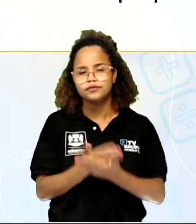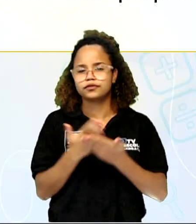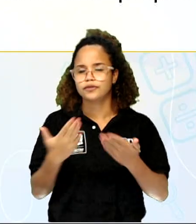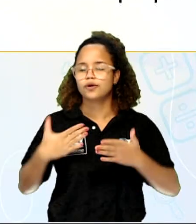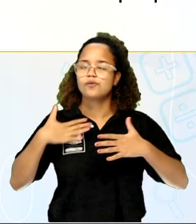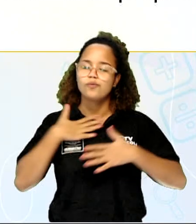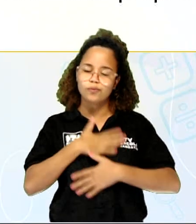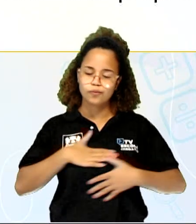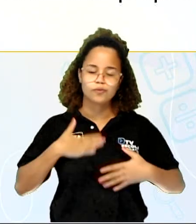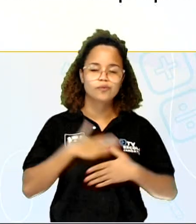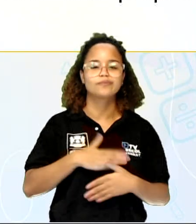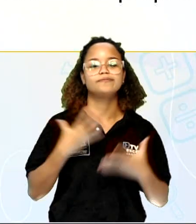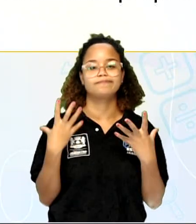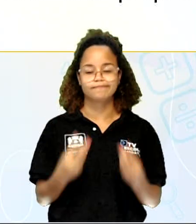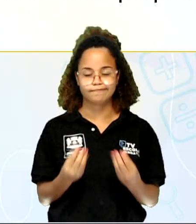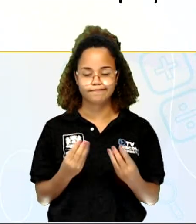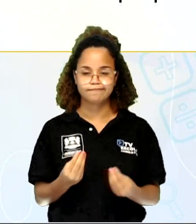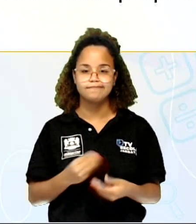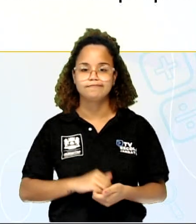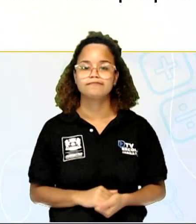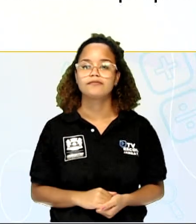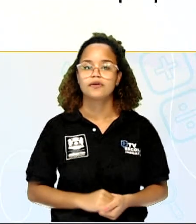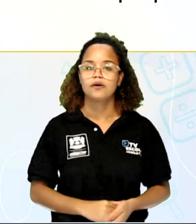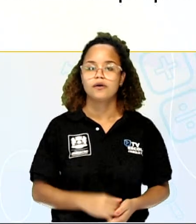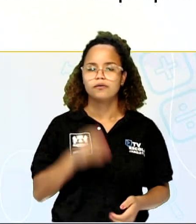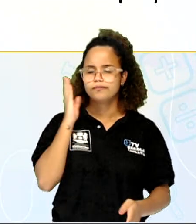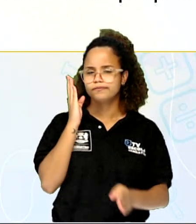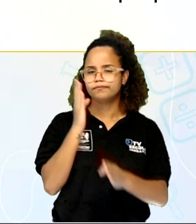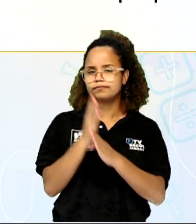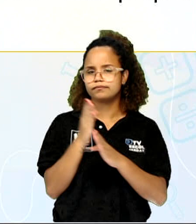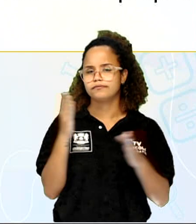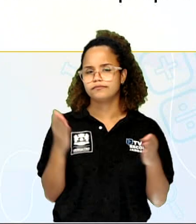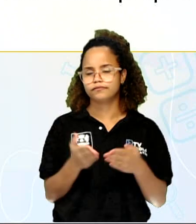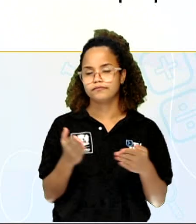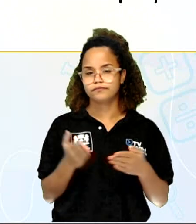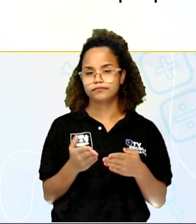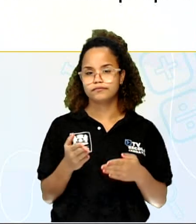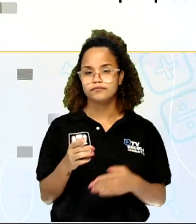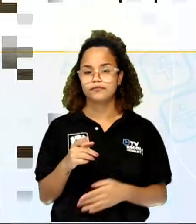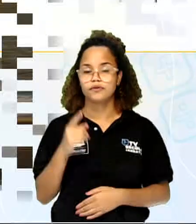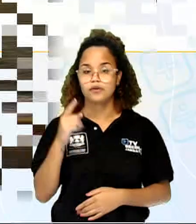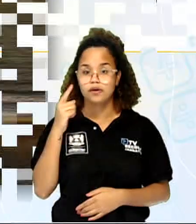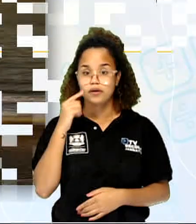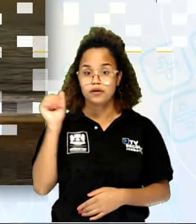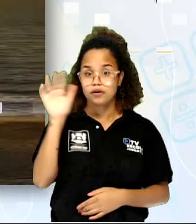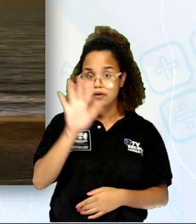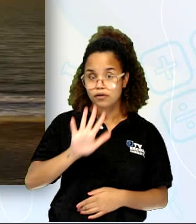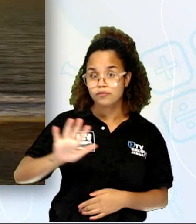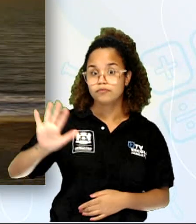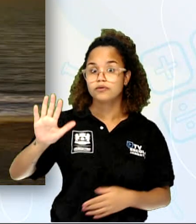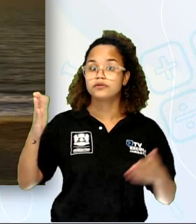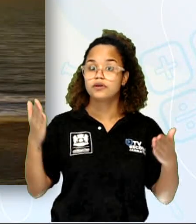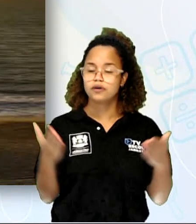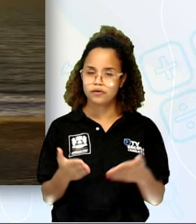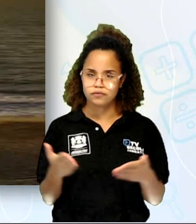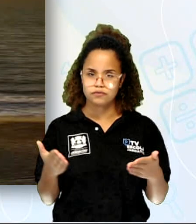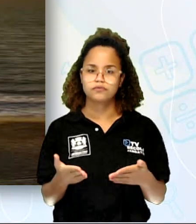gostam bastante. Vocês vão observar essa imagem que eu vou mostrar para vocês agora.